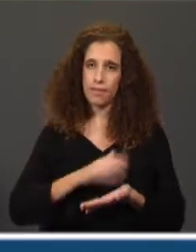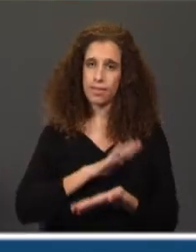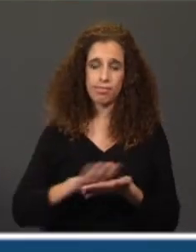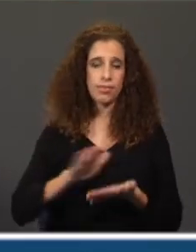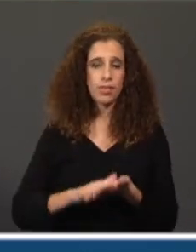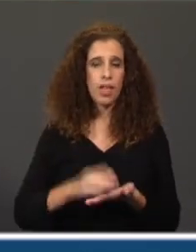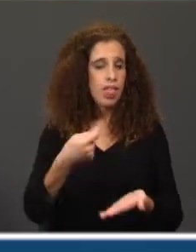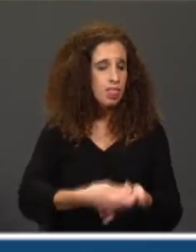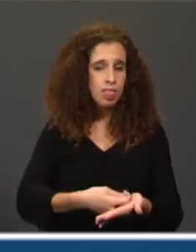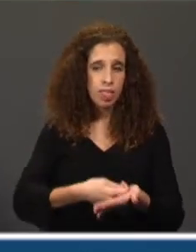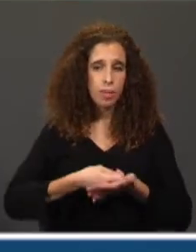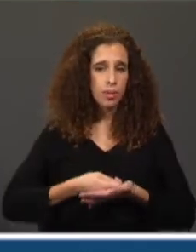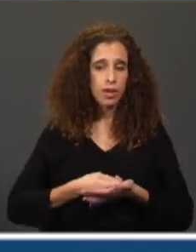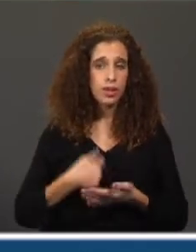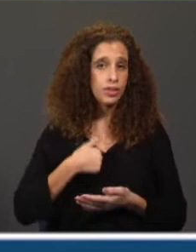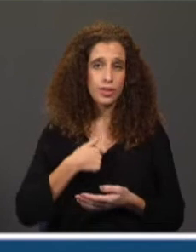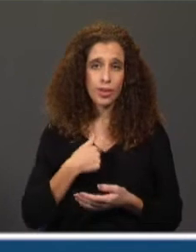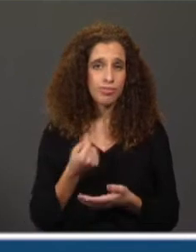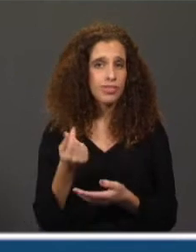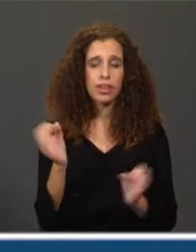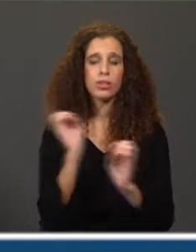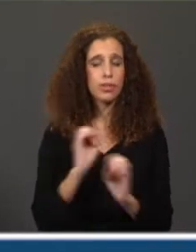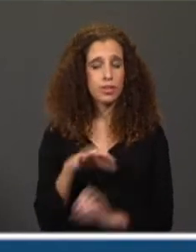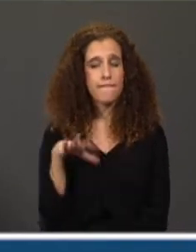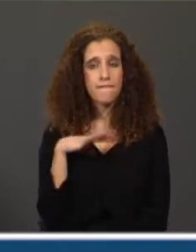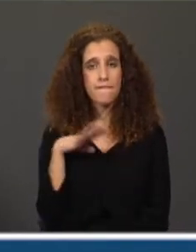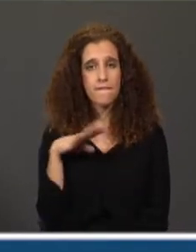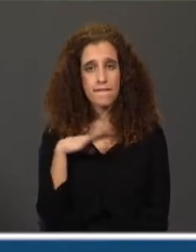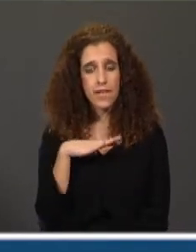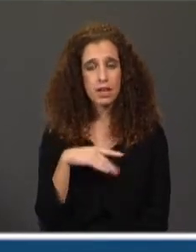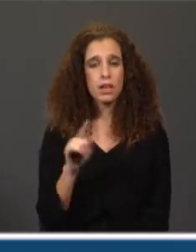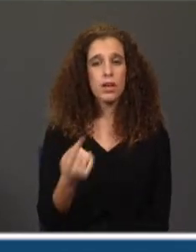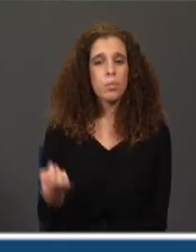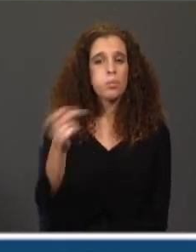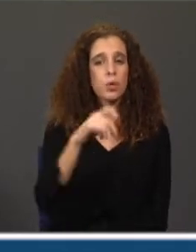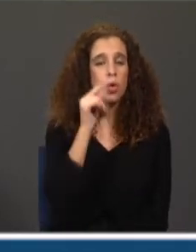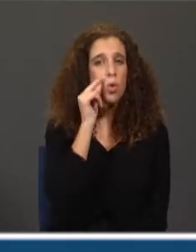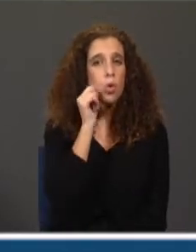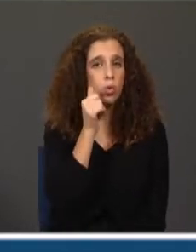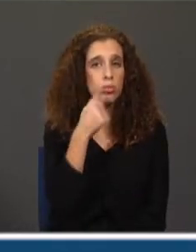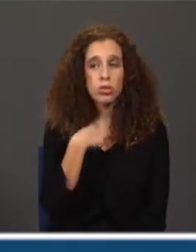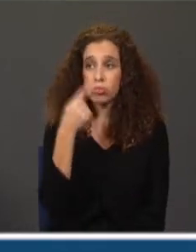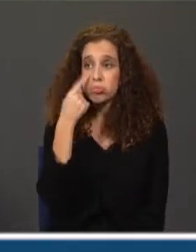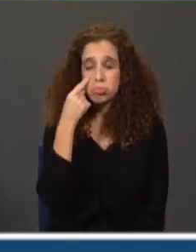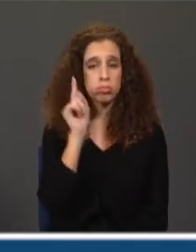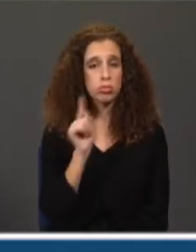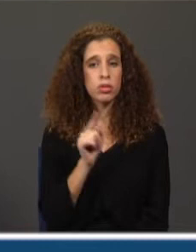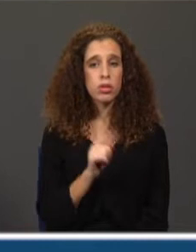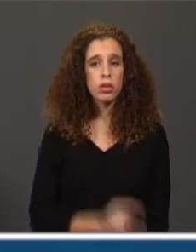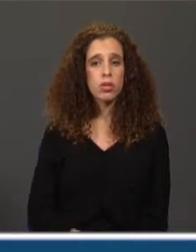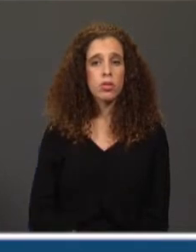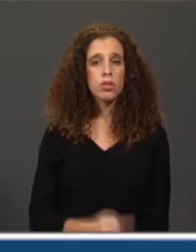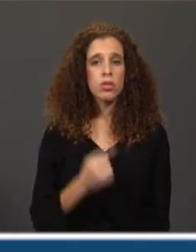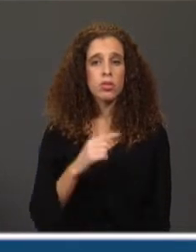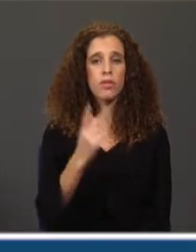Não me pagava, eu estava aflito, não tinha dinheiro. E nessa altura apareceu um homem que eu não conhecia, que dirigia ao público,